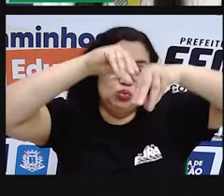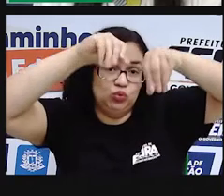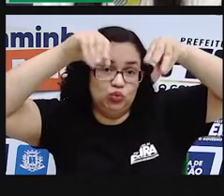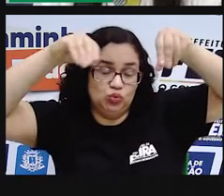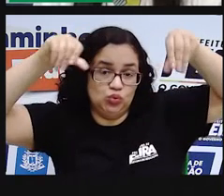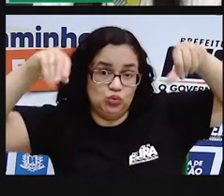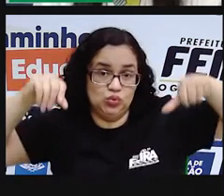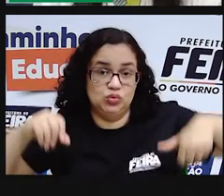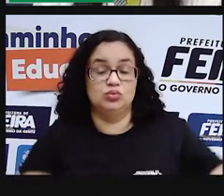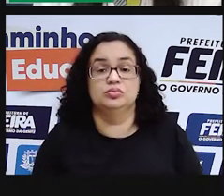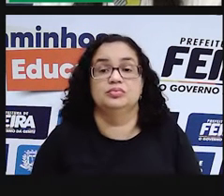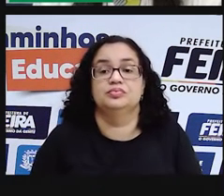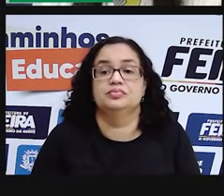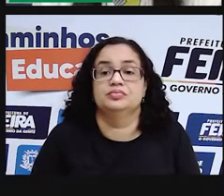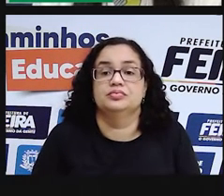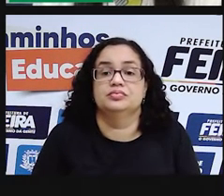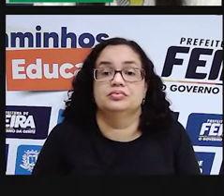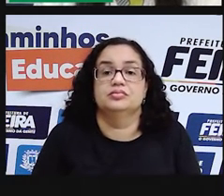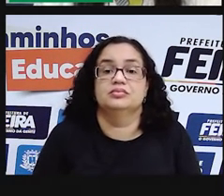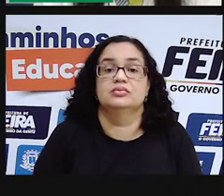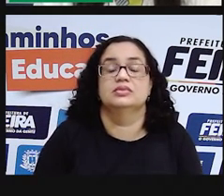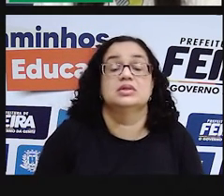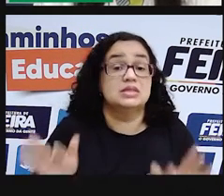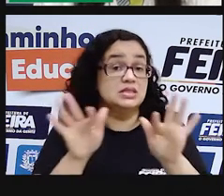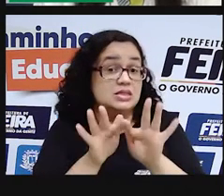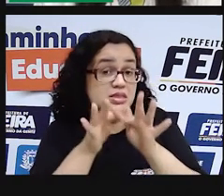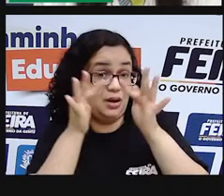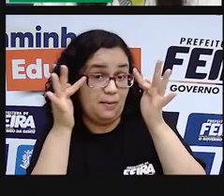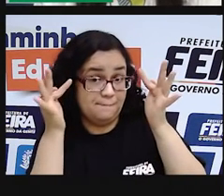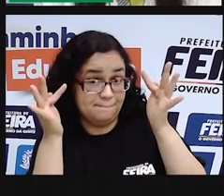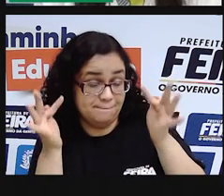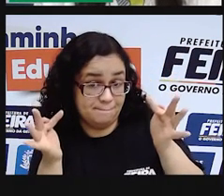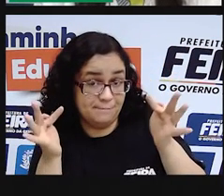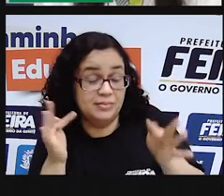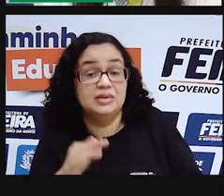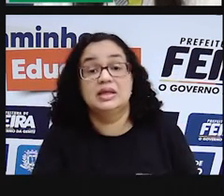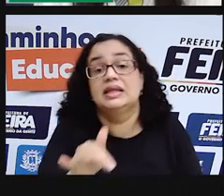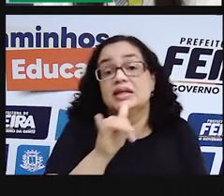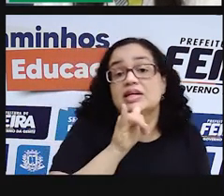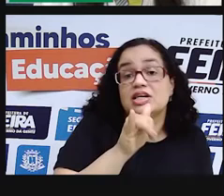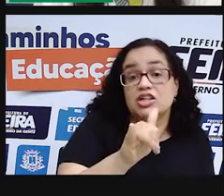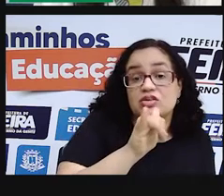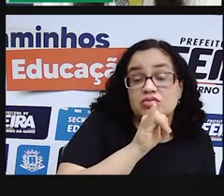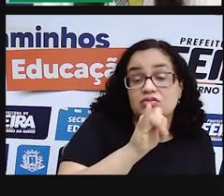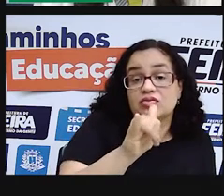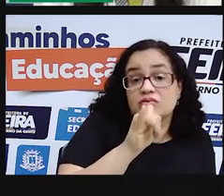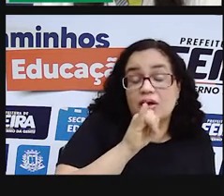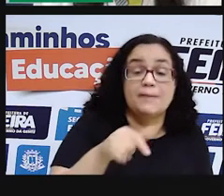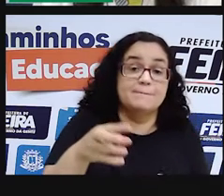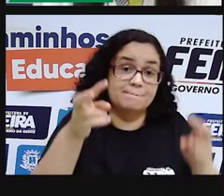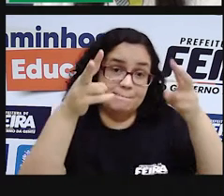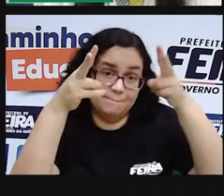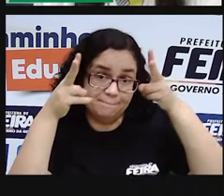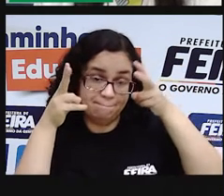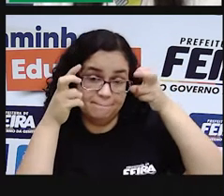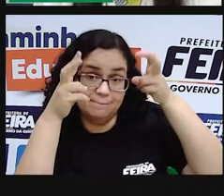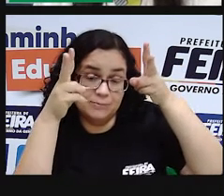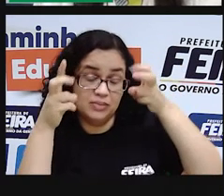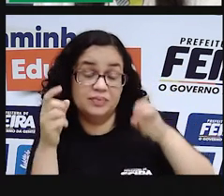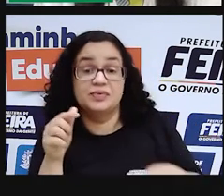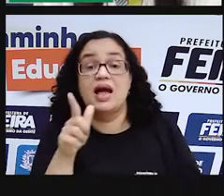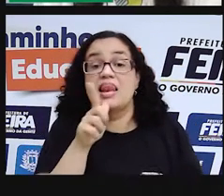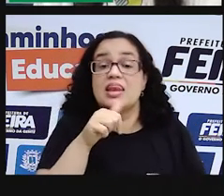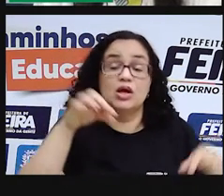chuvas e dejeitos. Simplificando aí essas informações, o que a gente percebe é que as